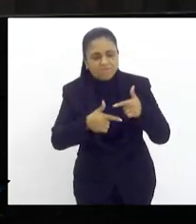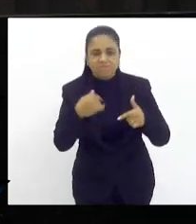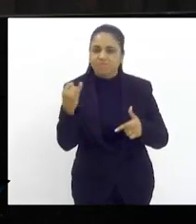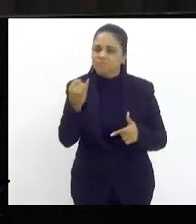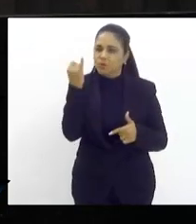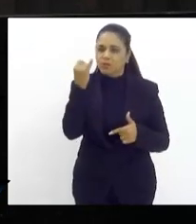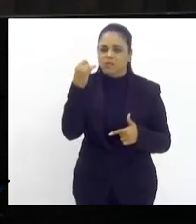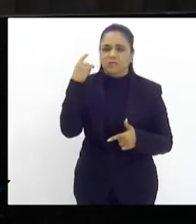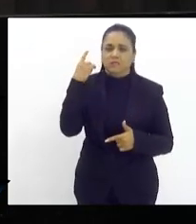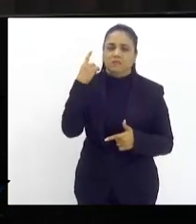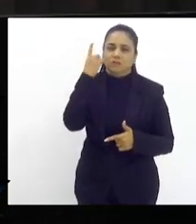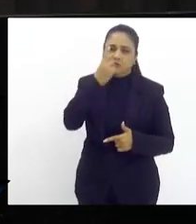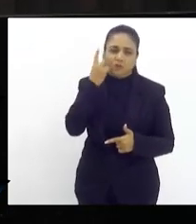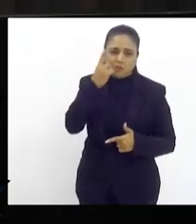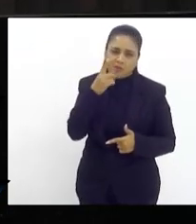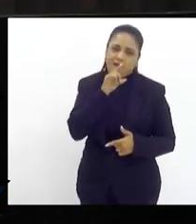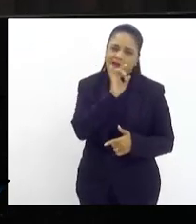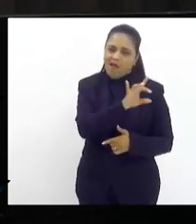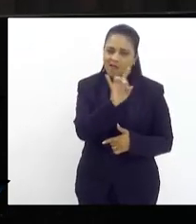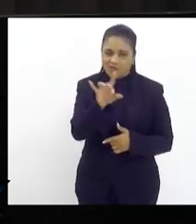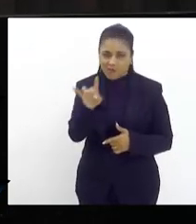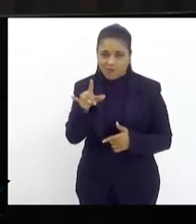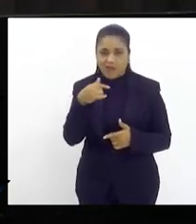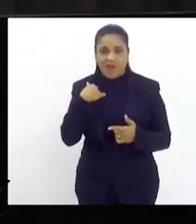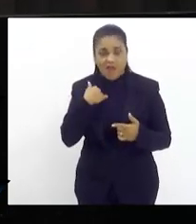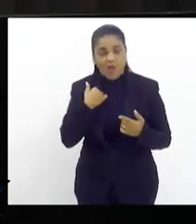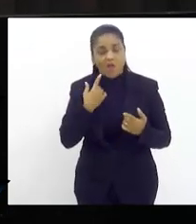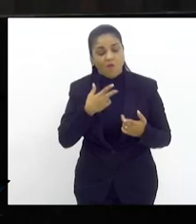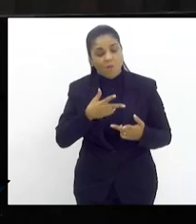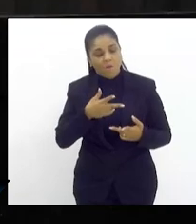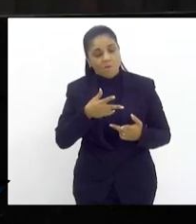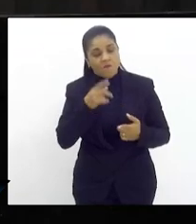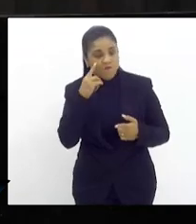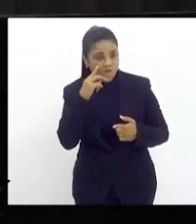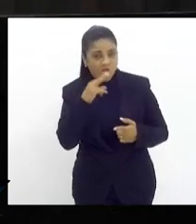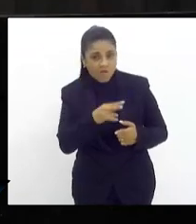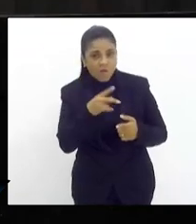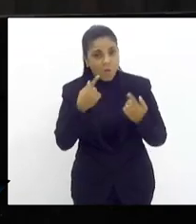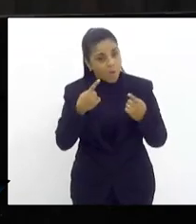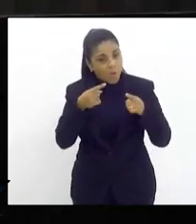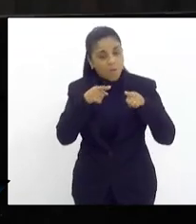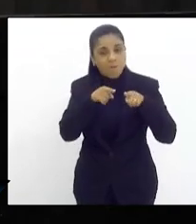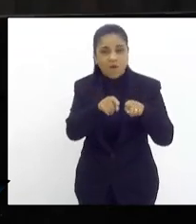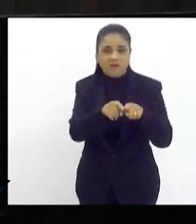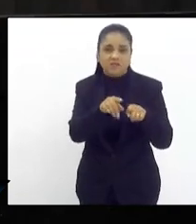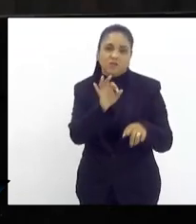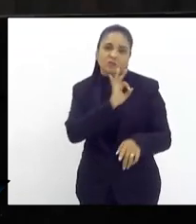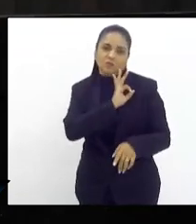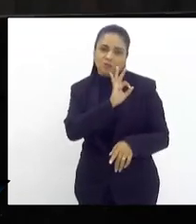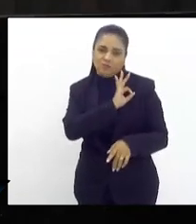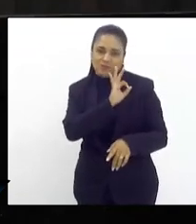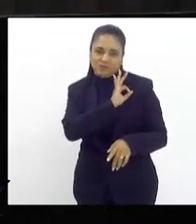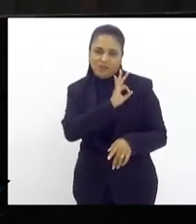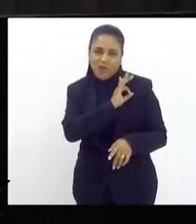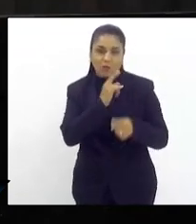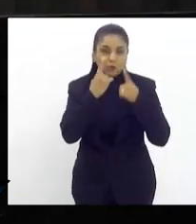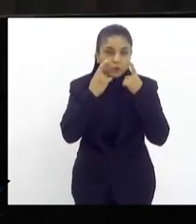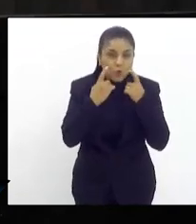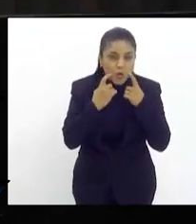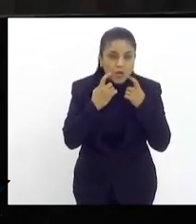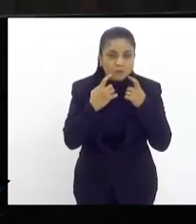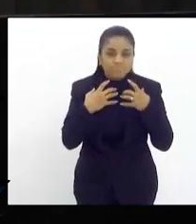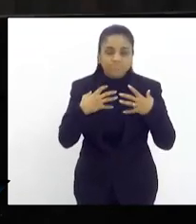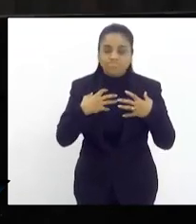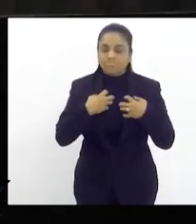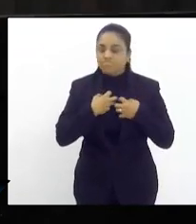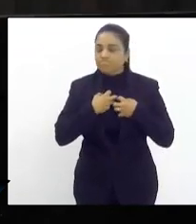aqui eu vi o parceiro de um dos dois policiais que morreram chorando abalado o tenente relatando